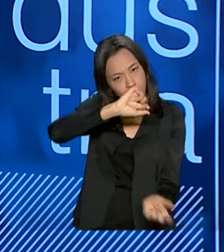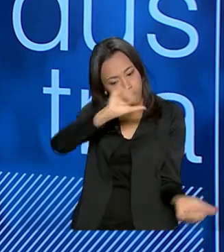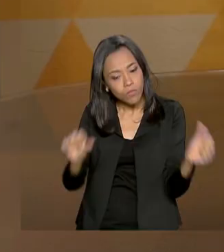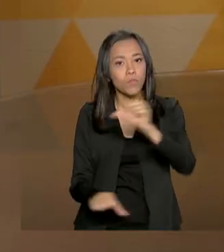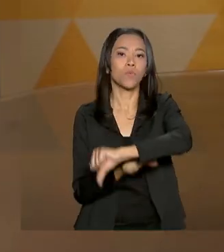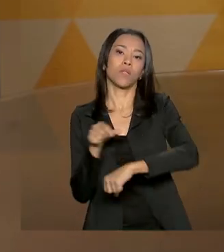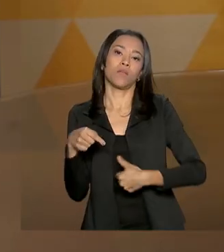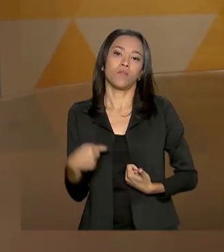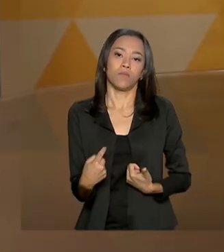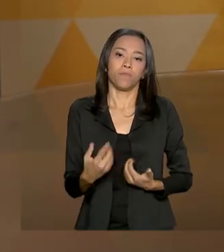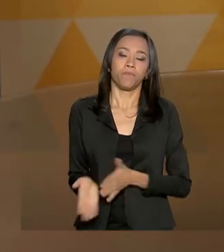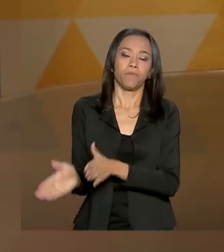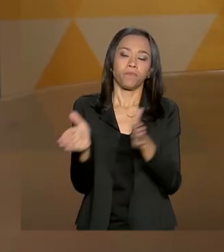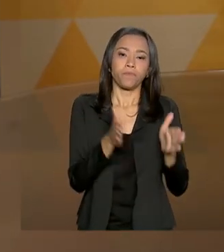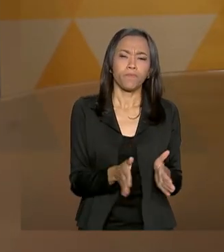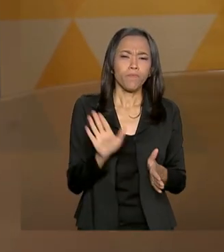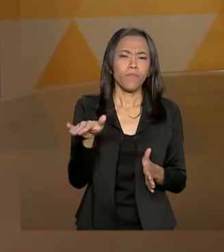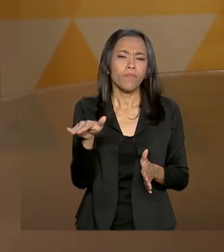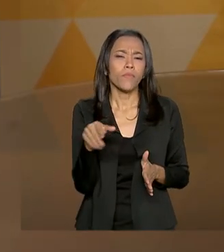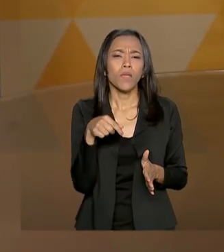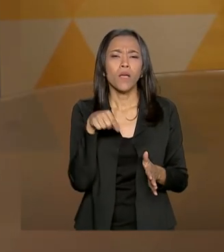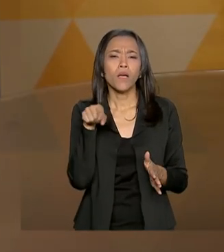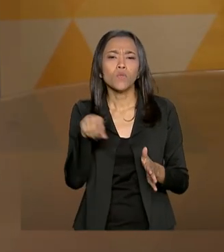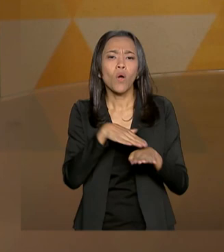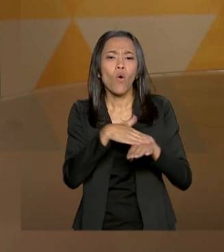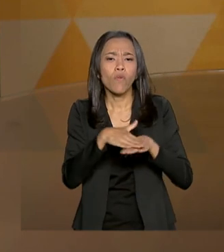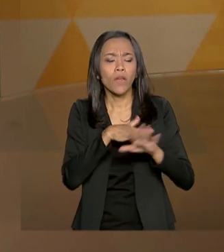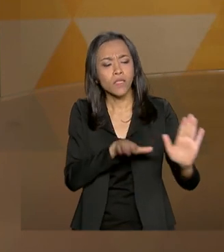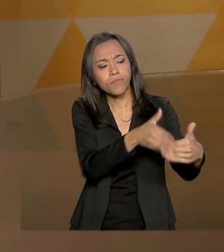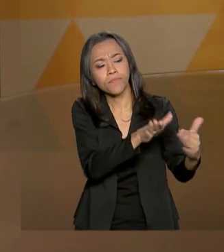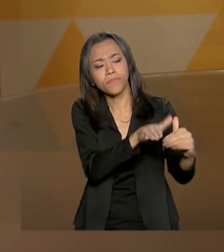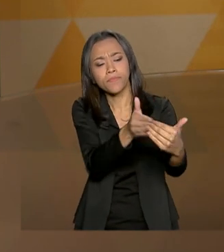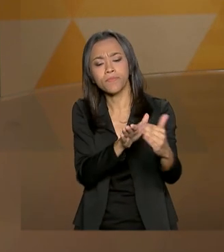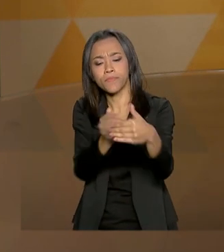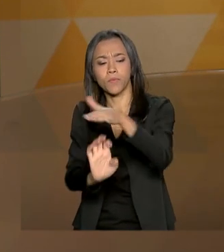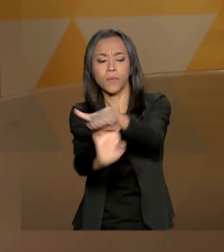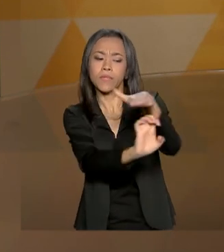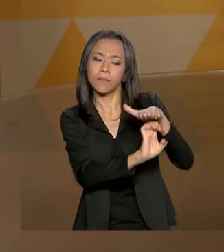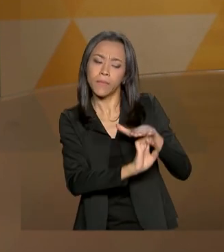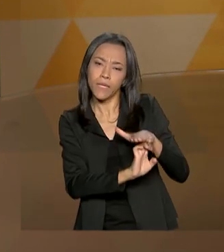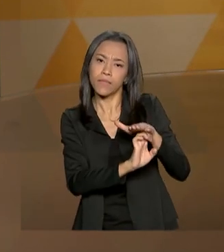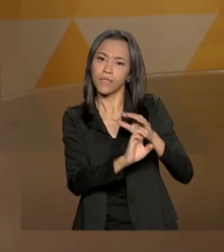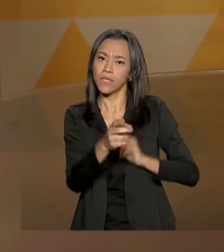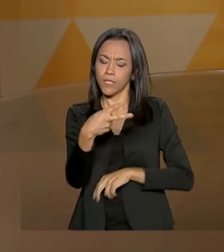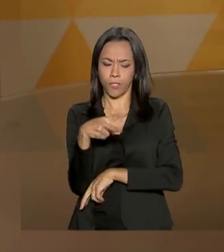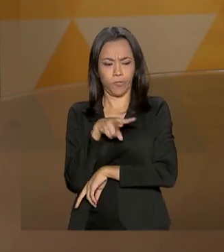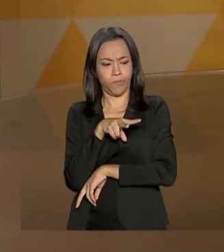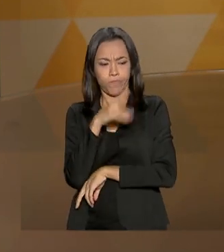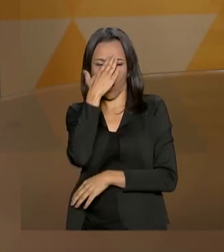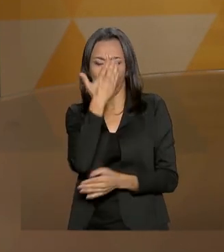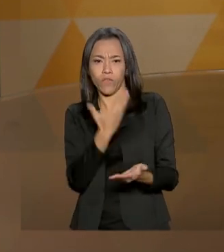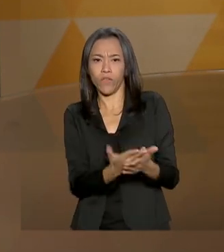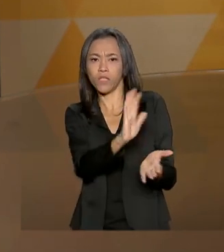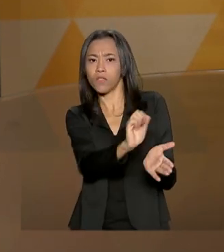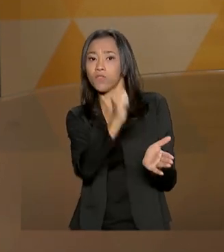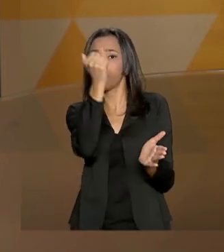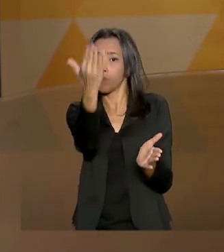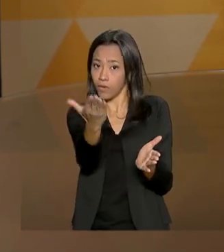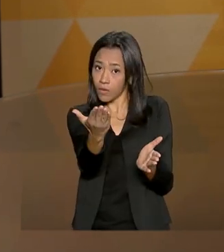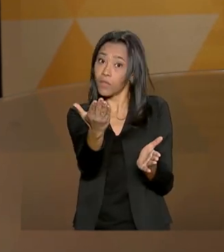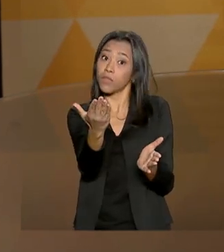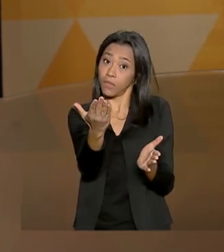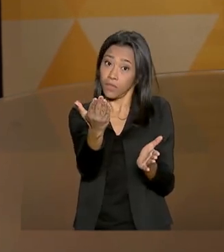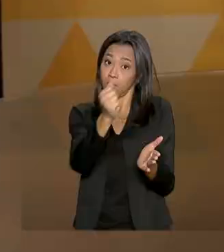Agora, nessa interlocução com os empresários, essa confiança que a gente está vendo que ocorre no exterior também está